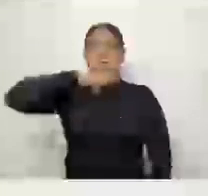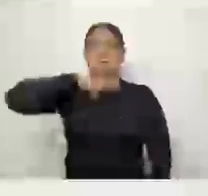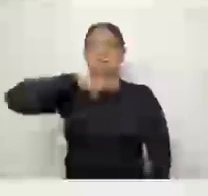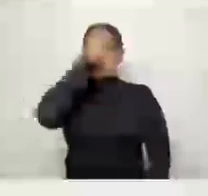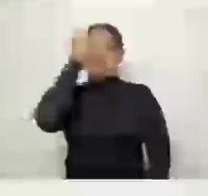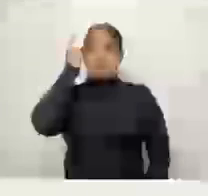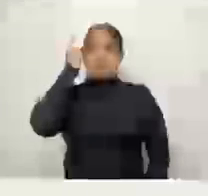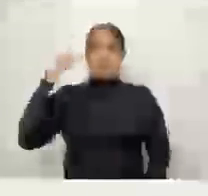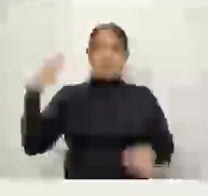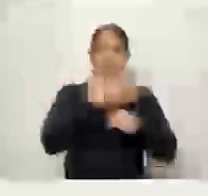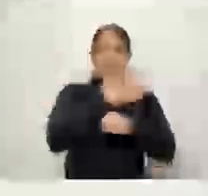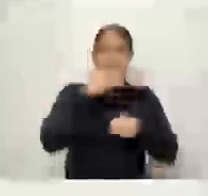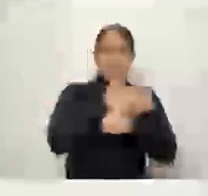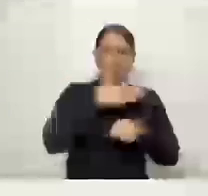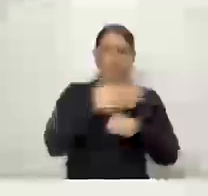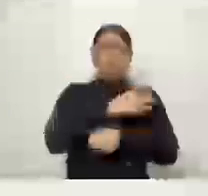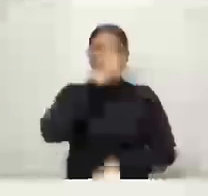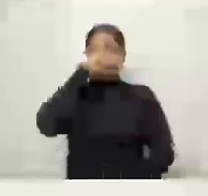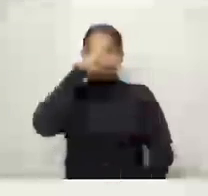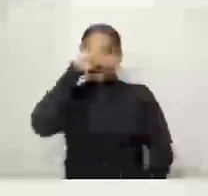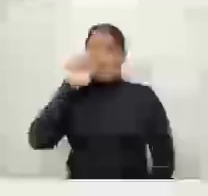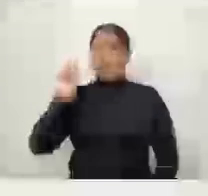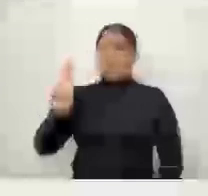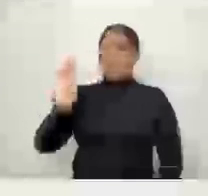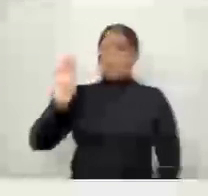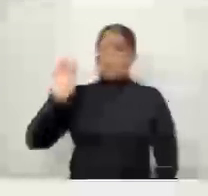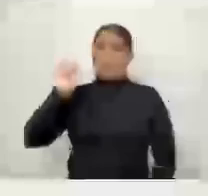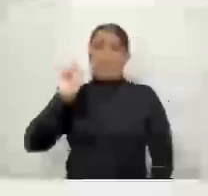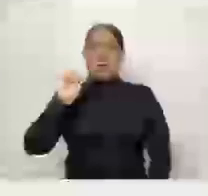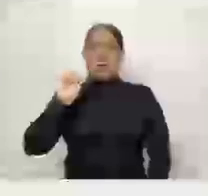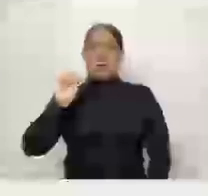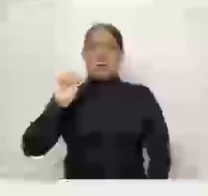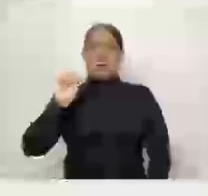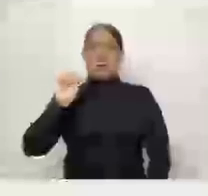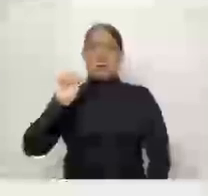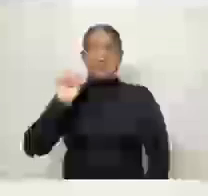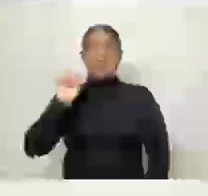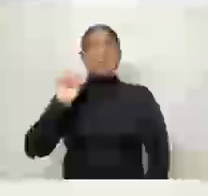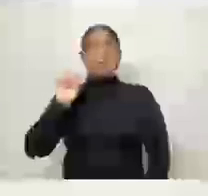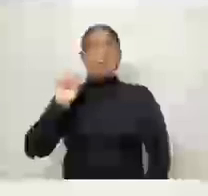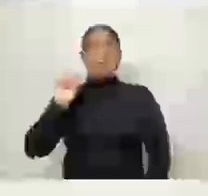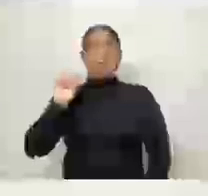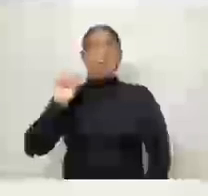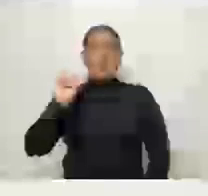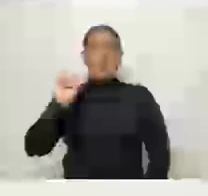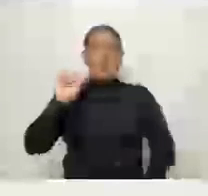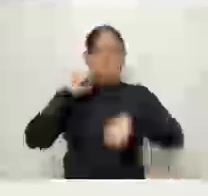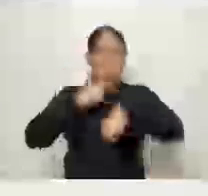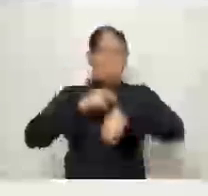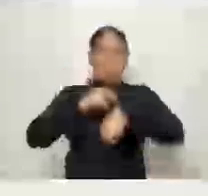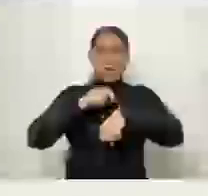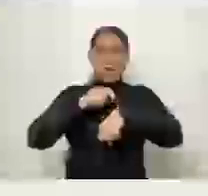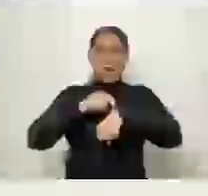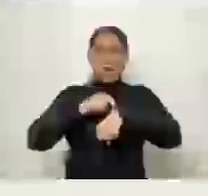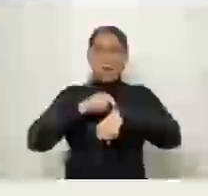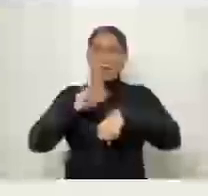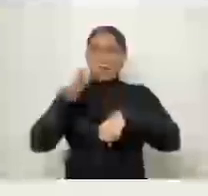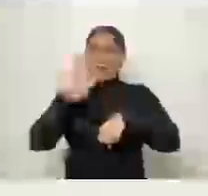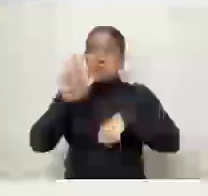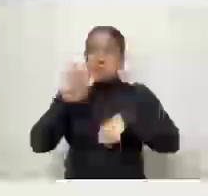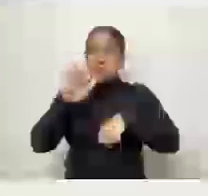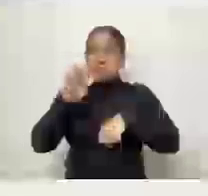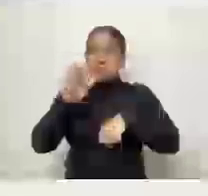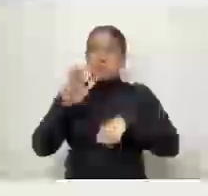Ali o horário já foi estendido com o Bruno até as 9 horas, até as 10 horas, mas o último atender é entre as 9h30.